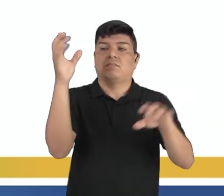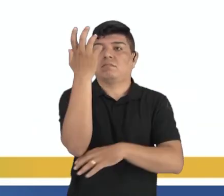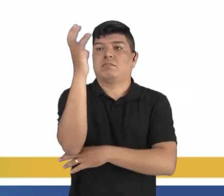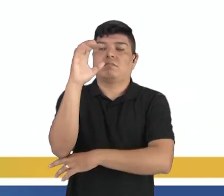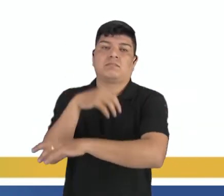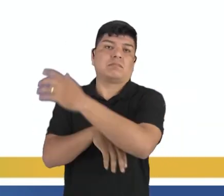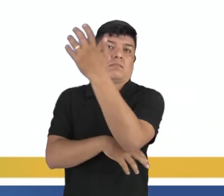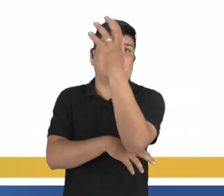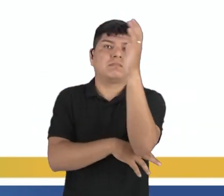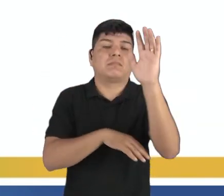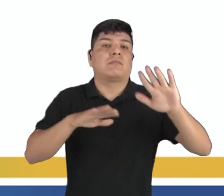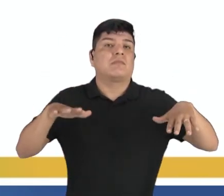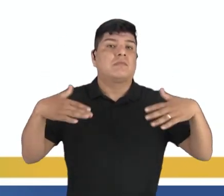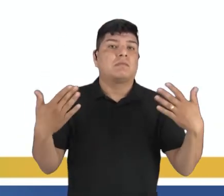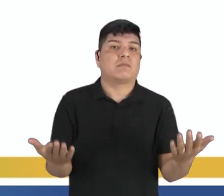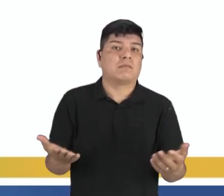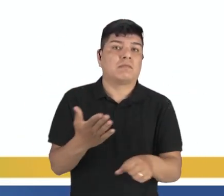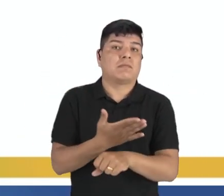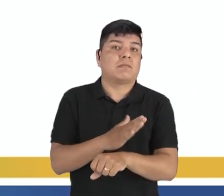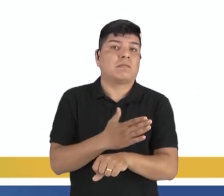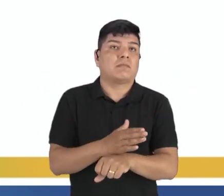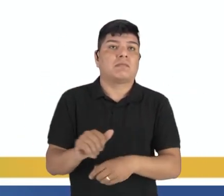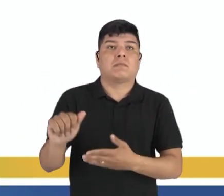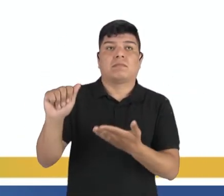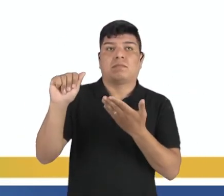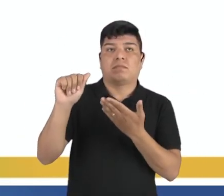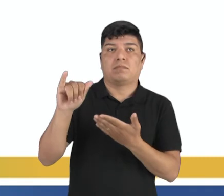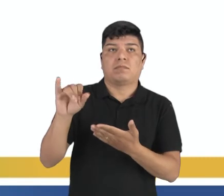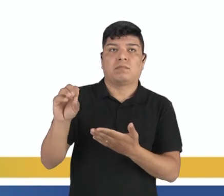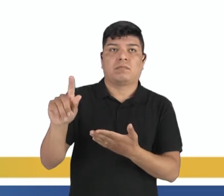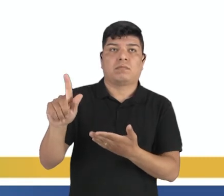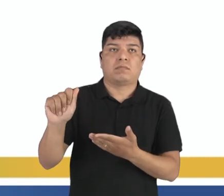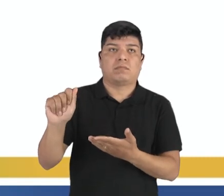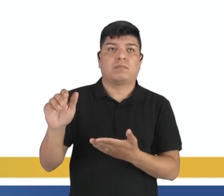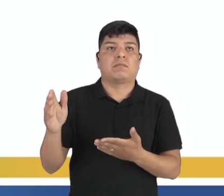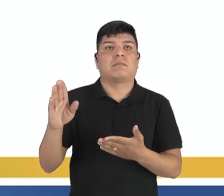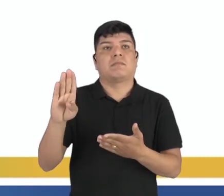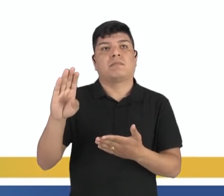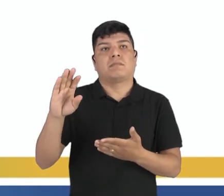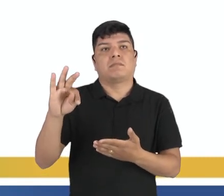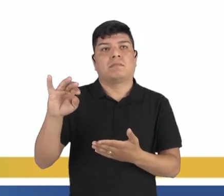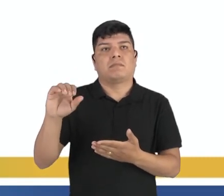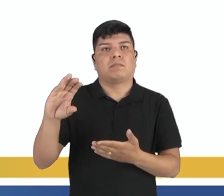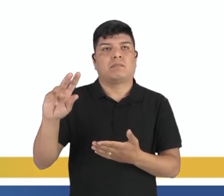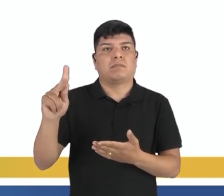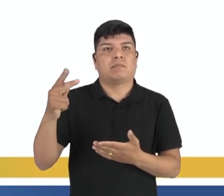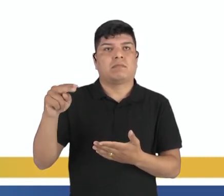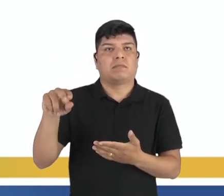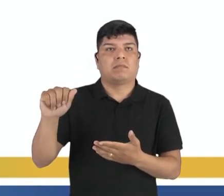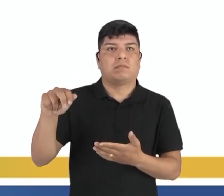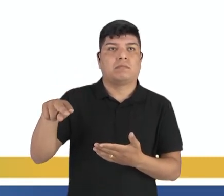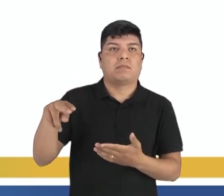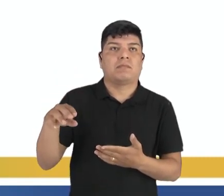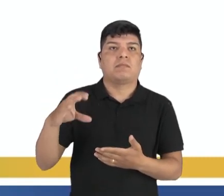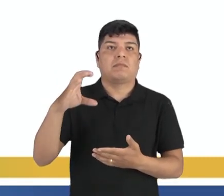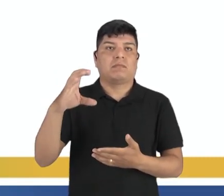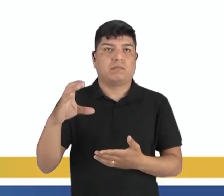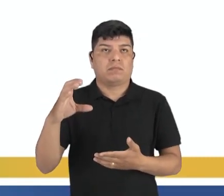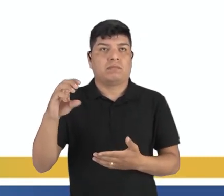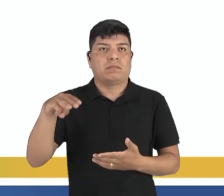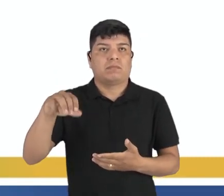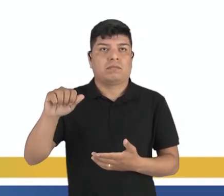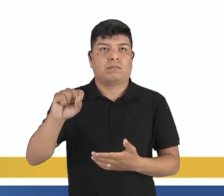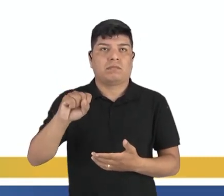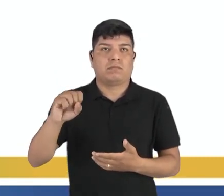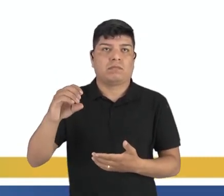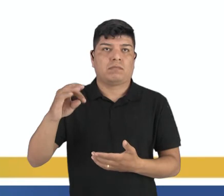prática corporal alternativa seja essa? Letra A. É a ioga? B. É o Tai Chi Chuan? C. É a massoterapia, que